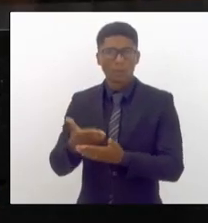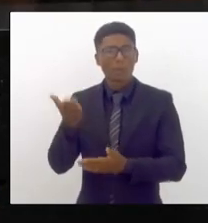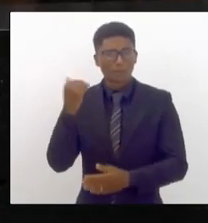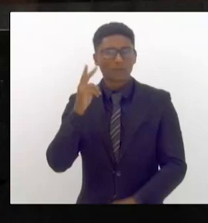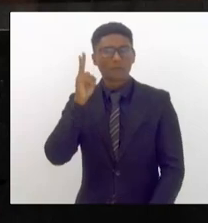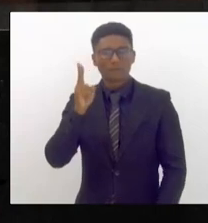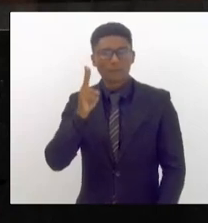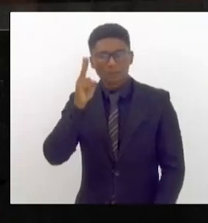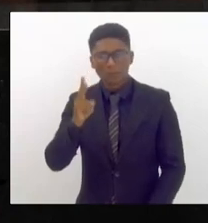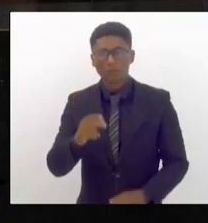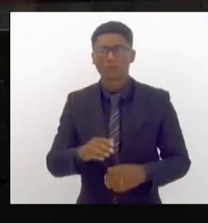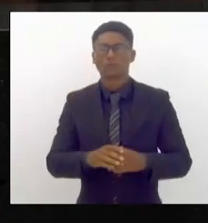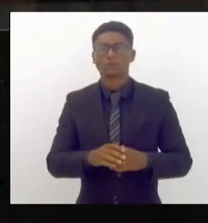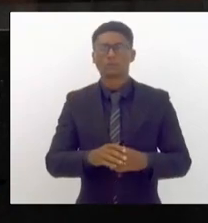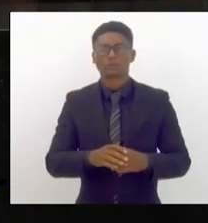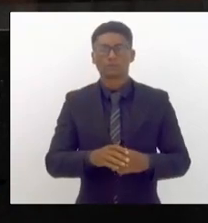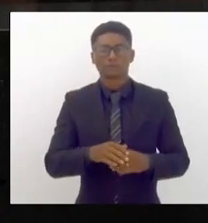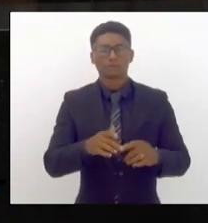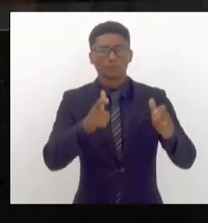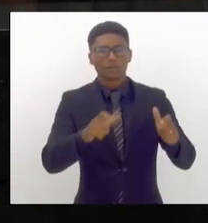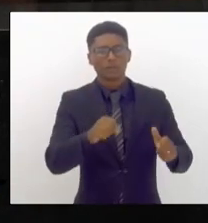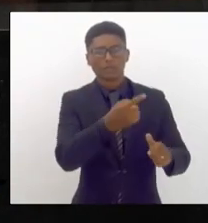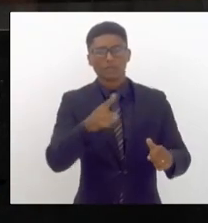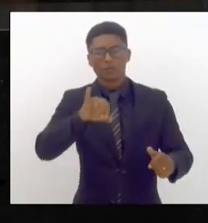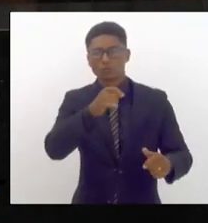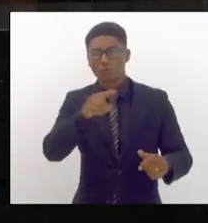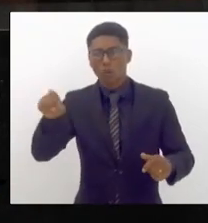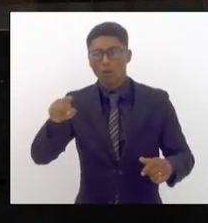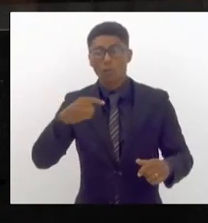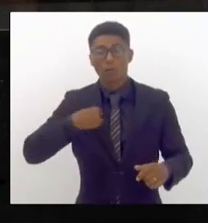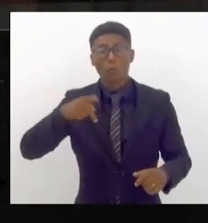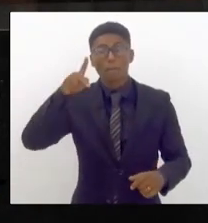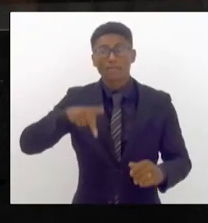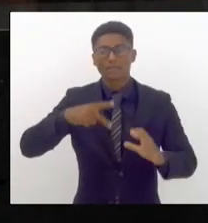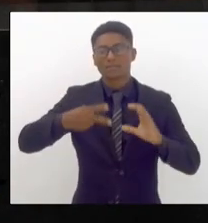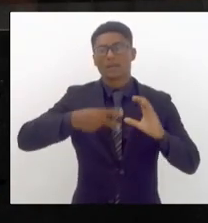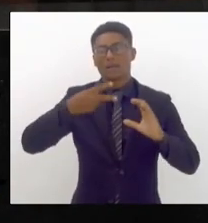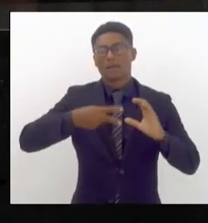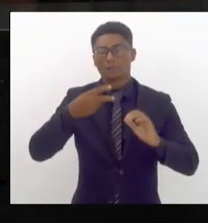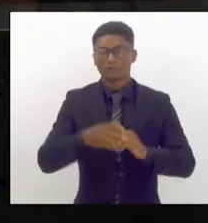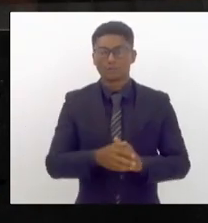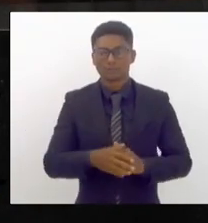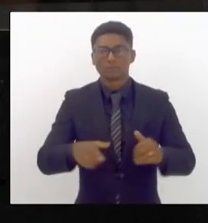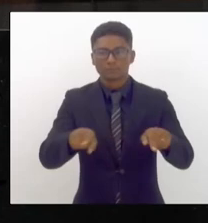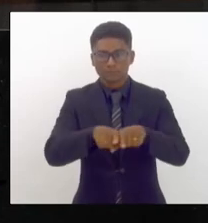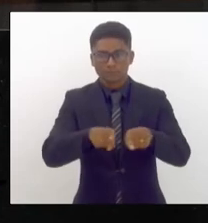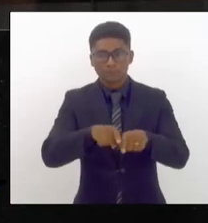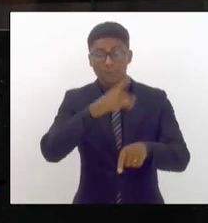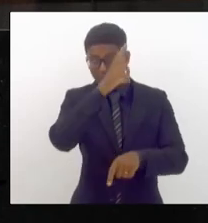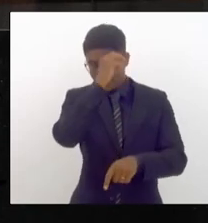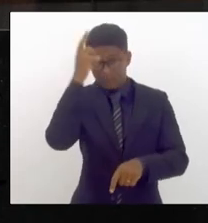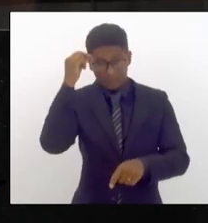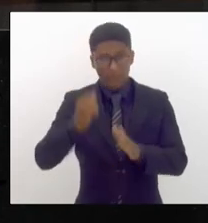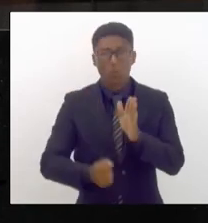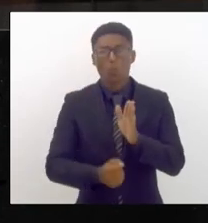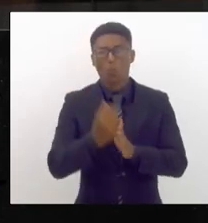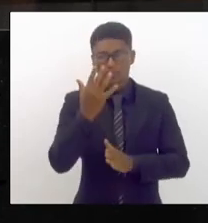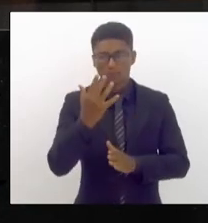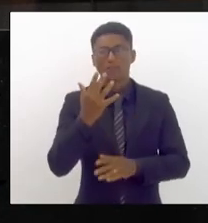da Câmara Municipal de São João da Barra eleita prefeita por 4 mandatos consecutivos